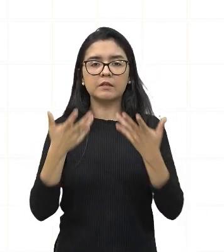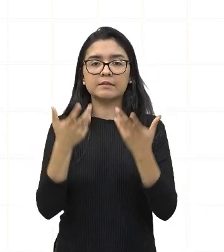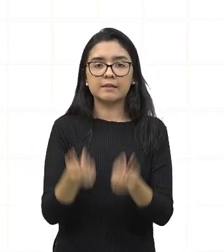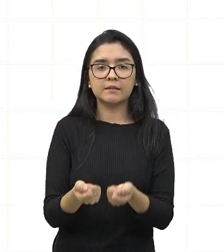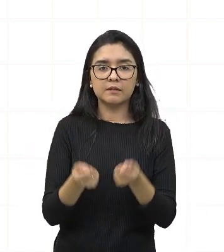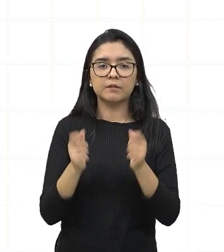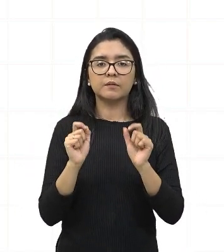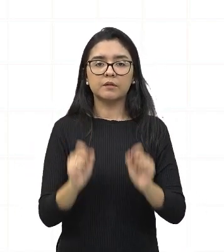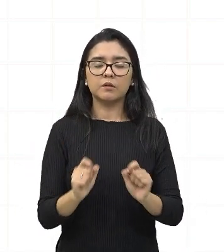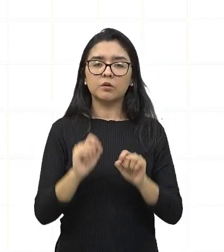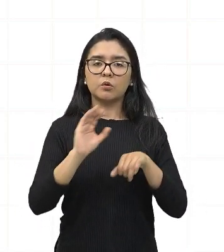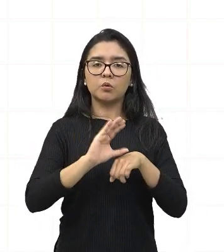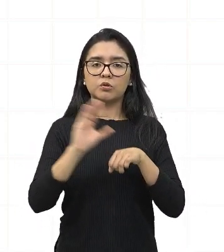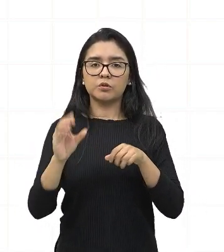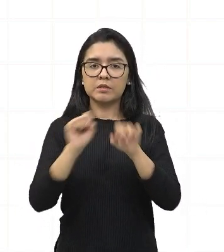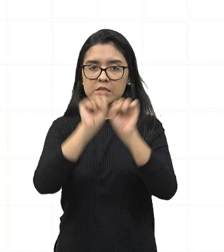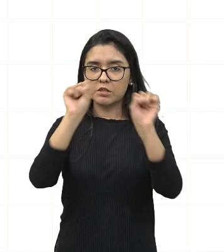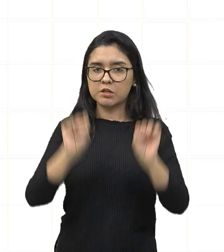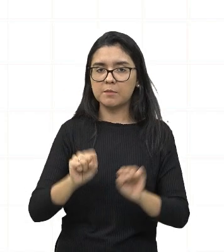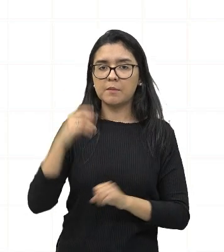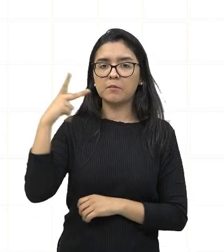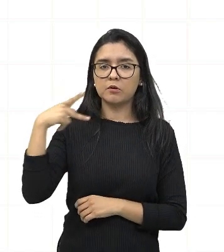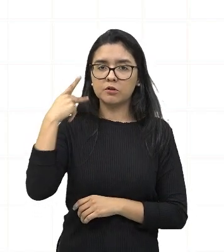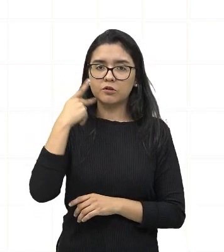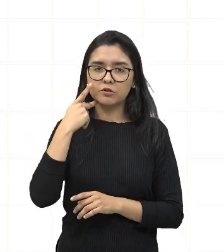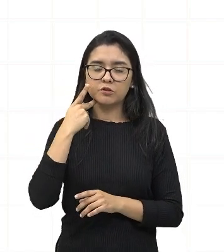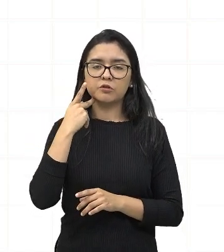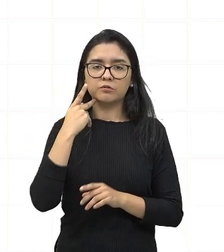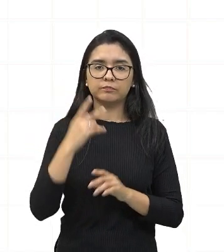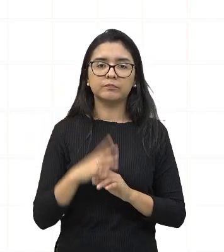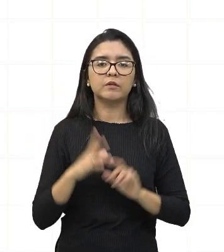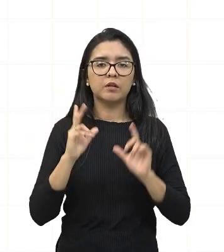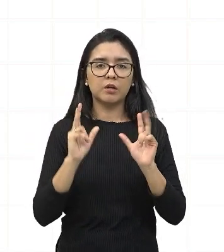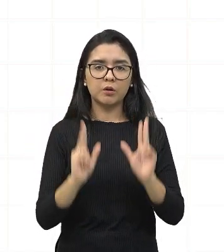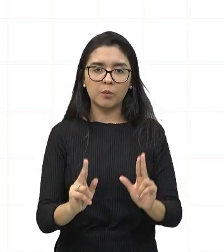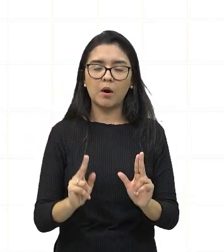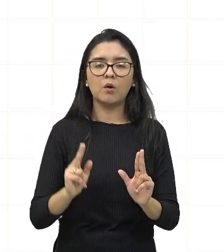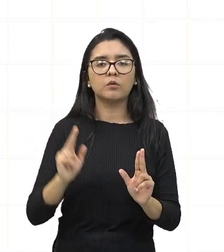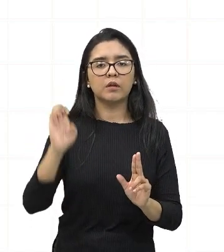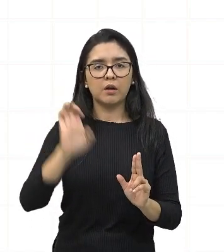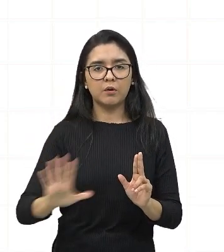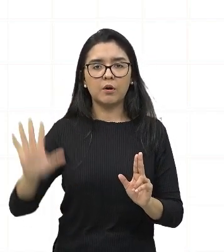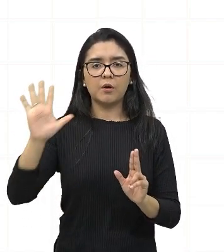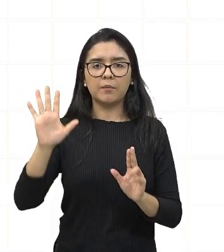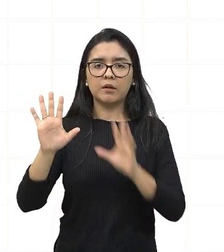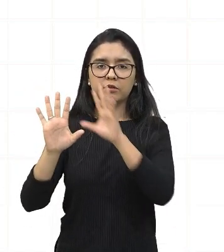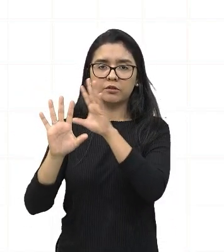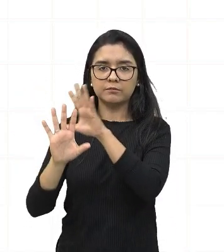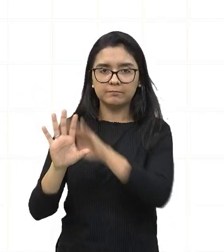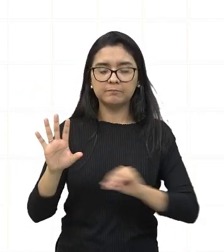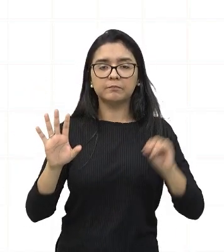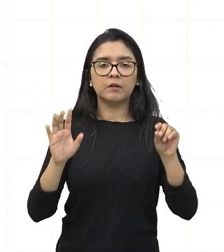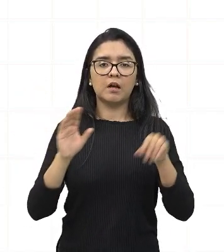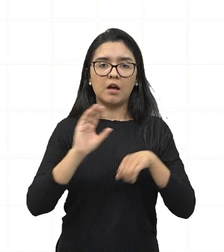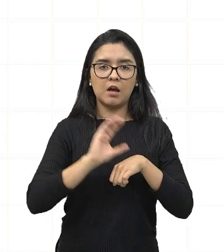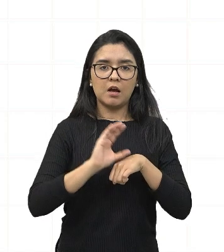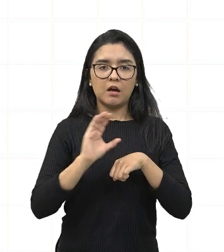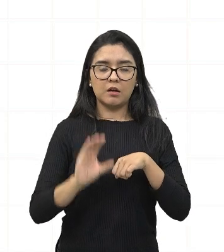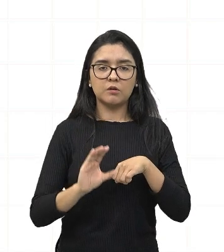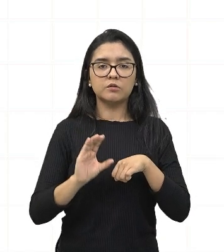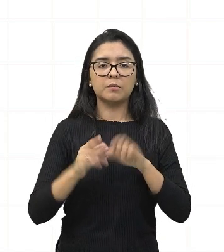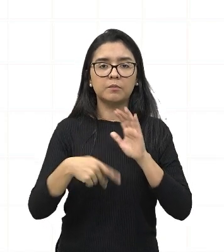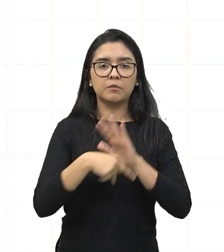constituições e sistemas políticos inspirados nos modelos europeus. A Constituição dos Estados